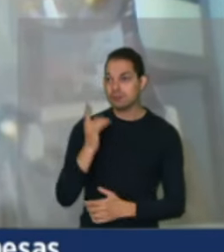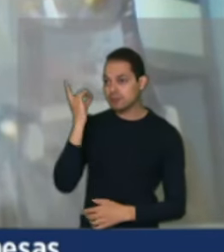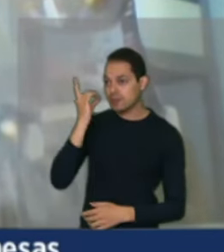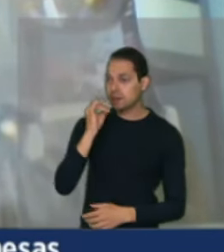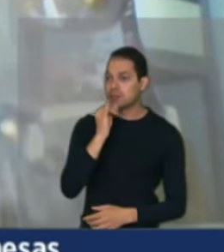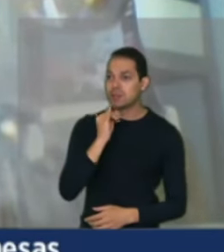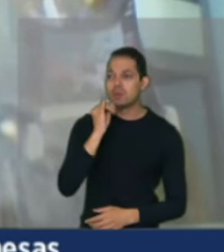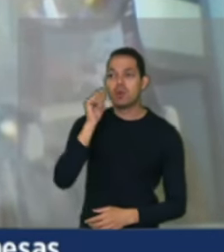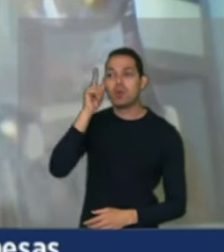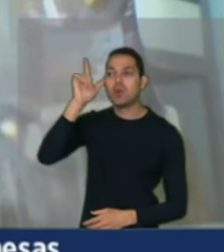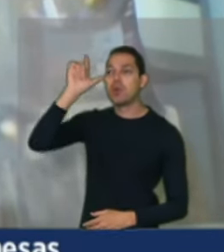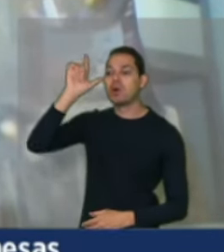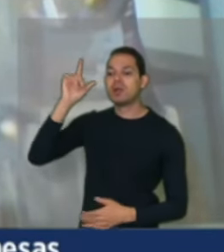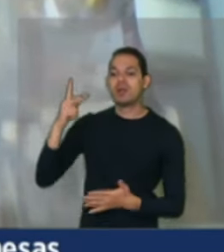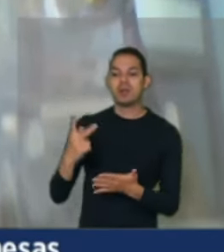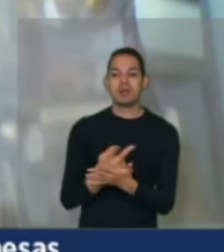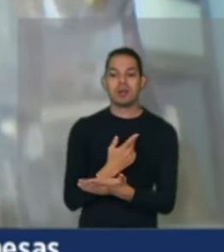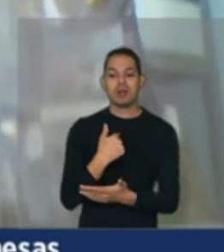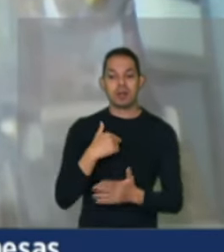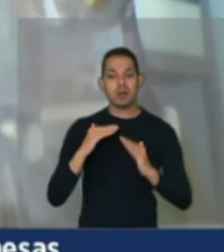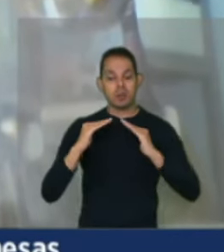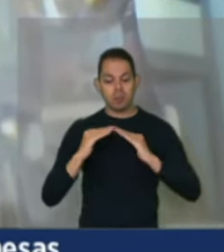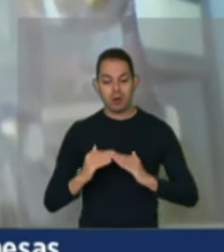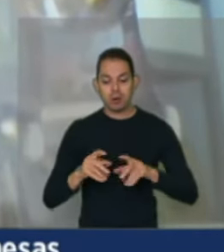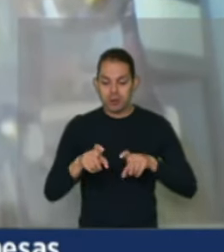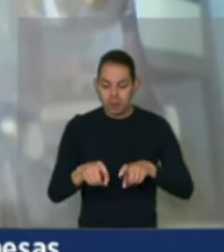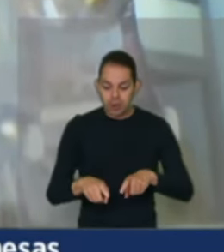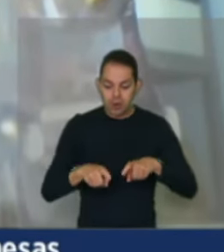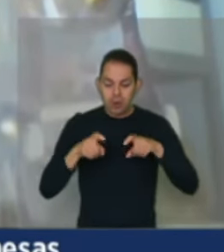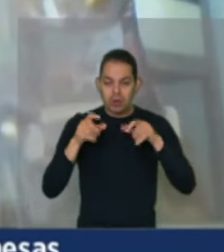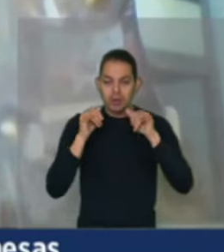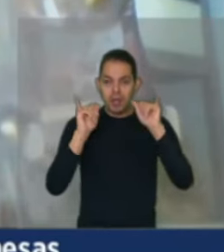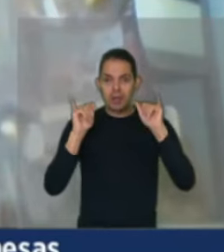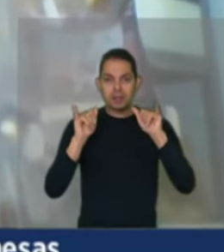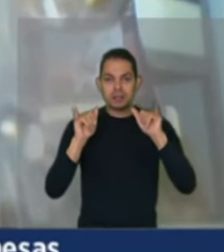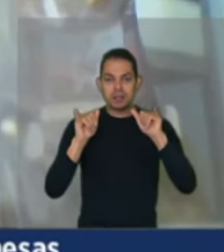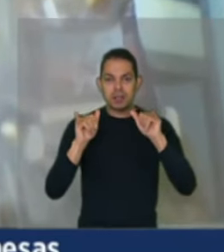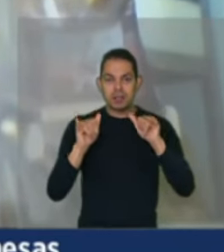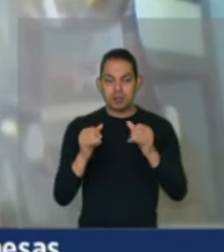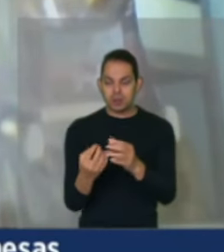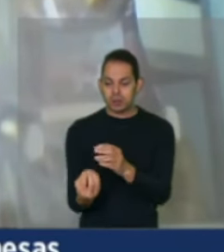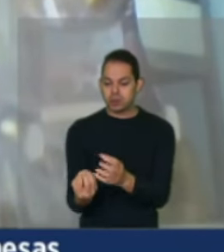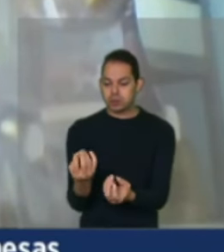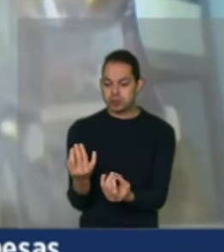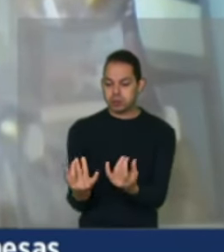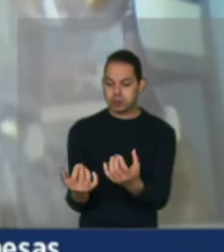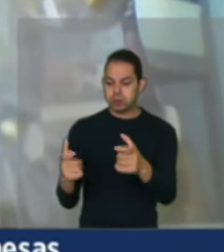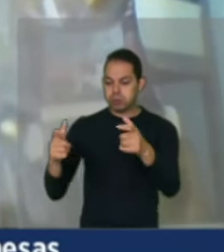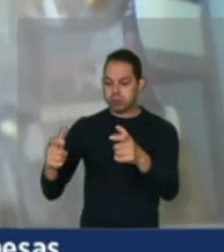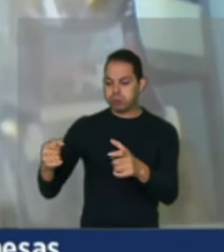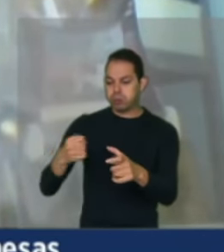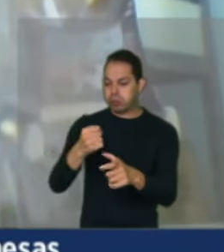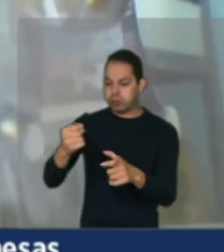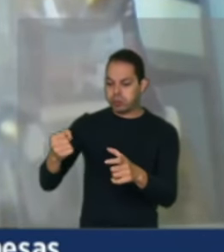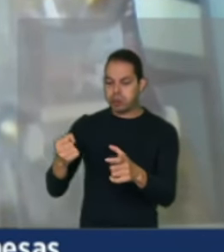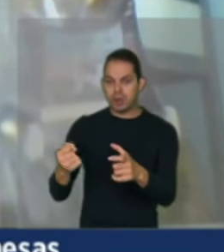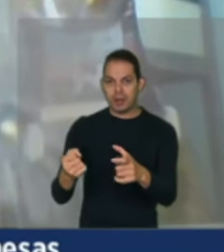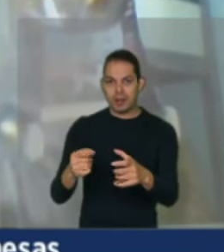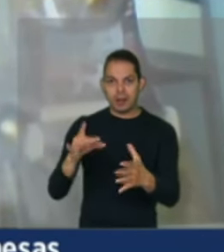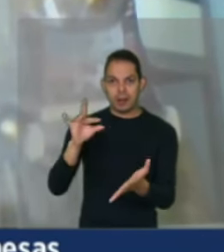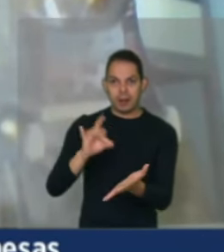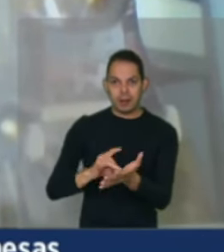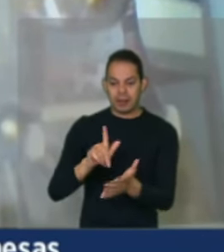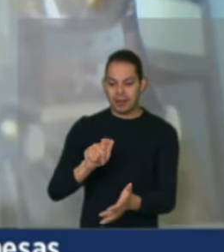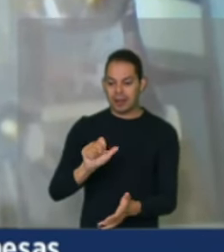ontem, eu moro na roça e aí eu tenho um fogão de lenha e eu digo que eu sou, ainda, posso agradecer